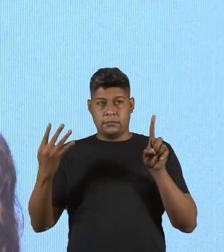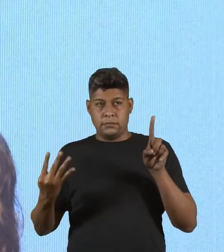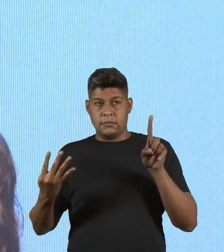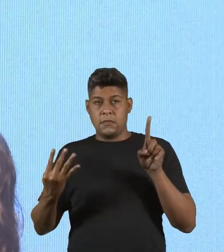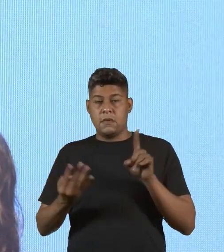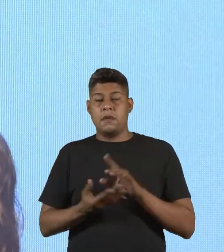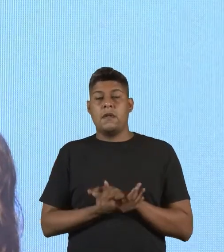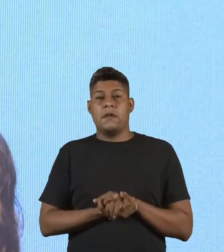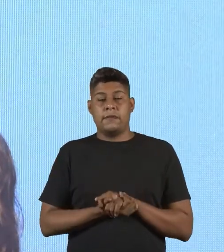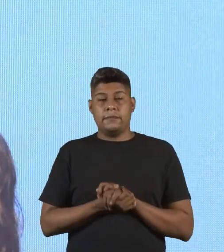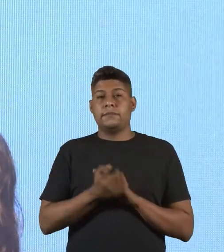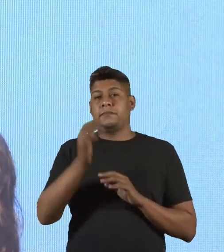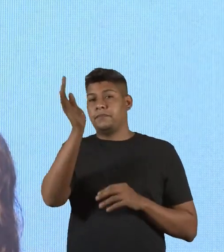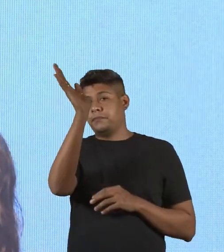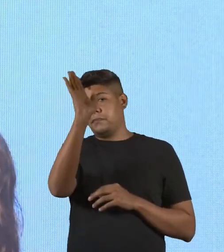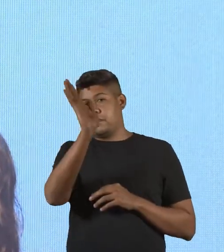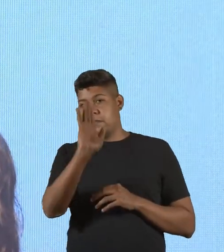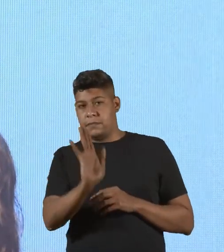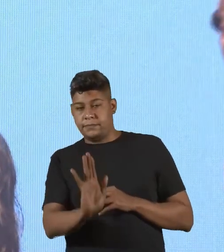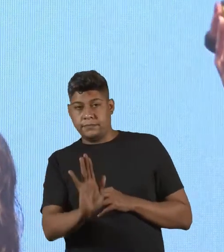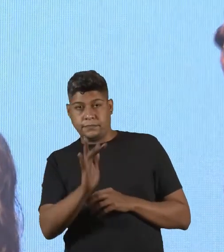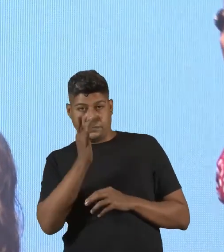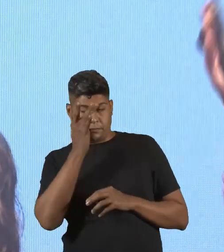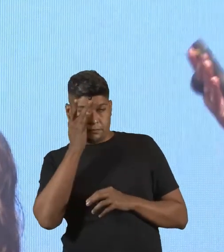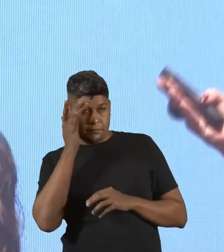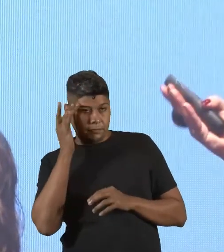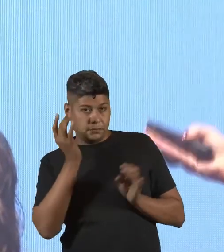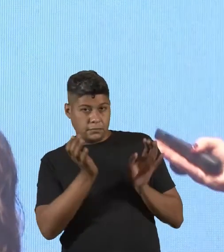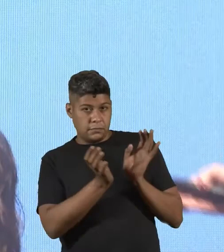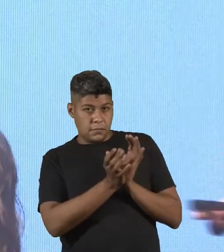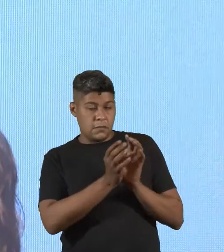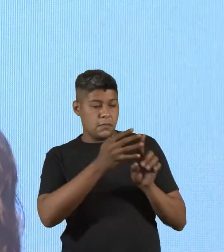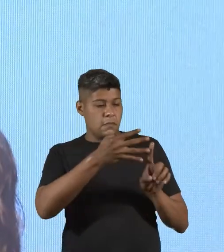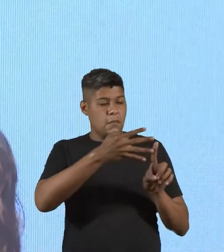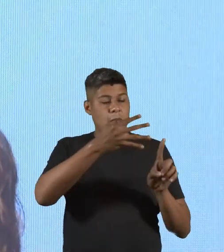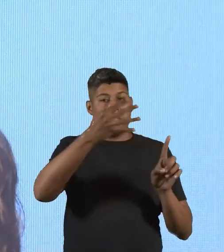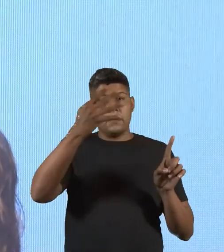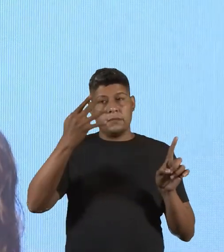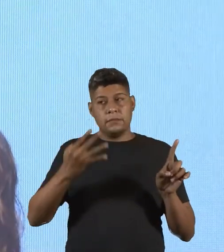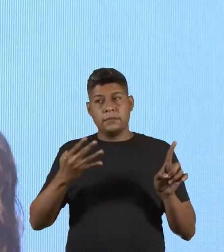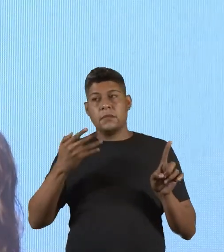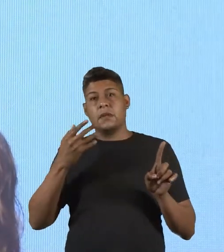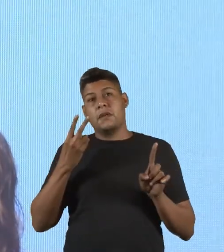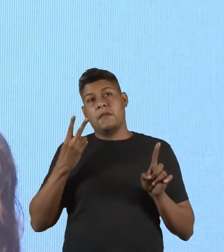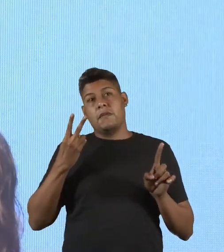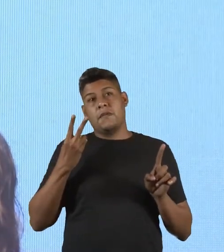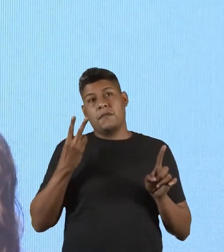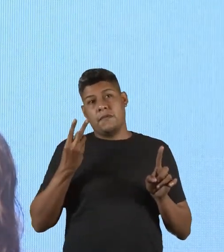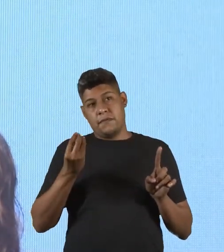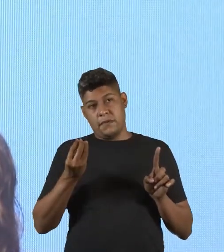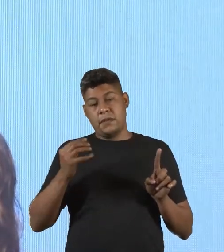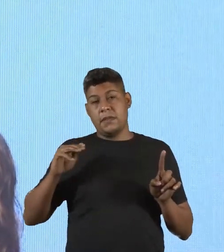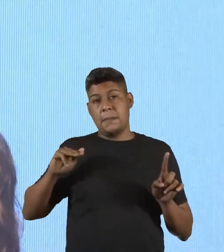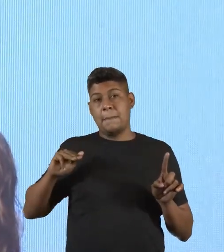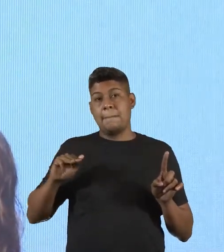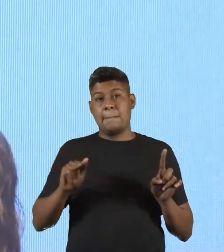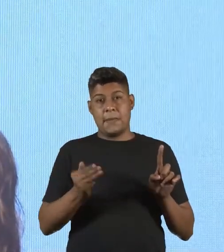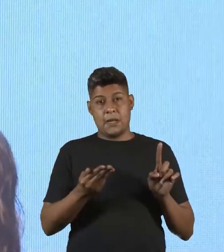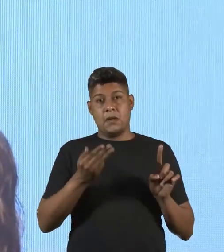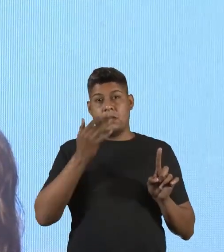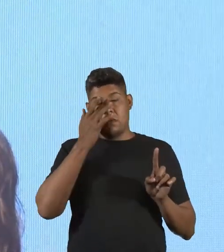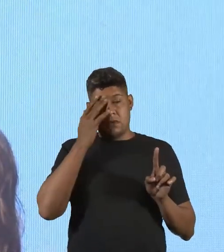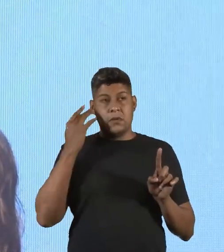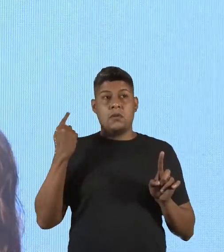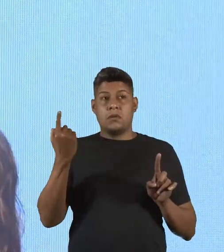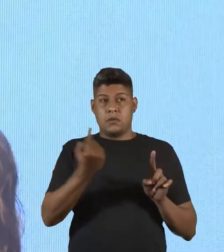+, no Brasil, essa população LGBTQIA+, ela é estimada em 20 milhões de pessoas. E nós